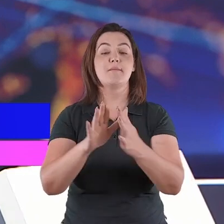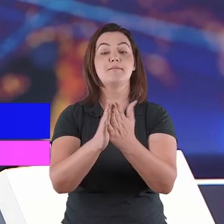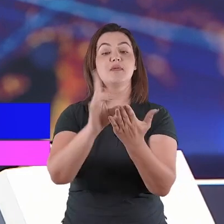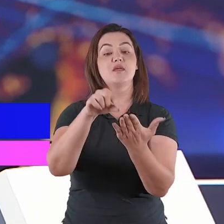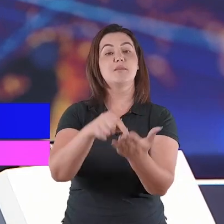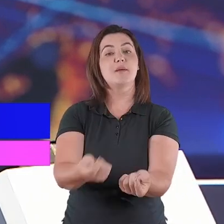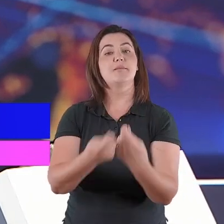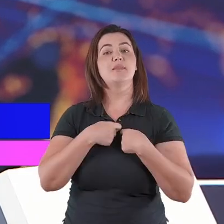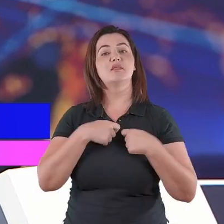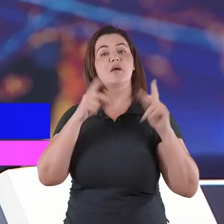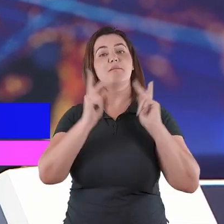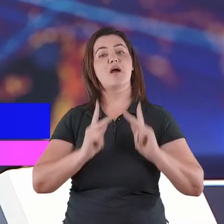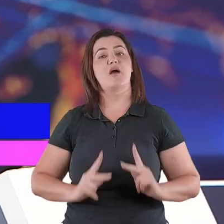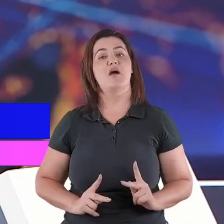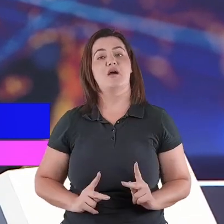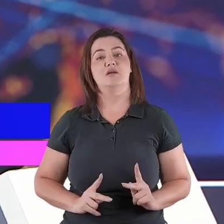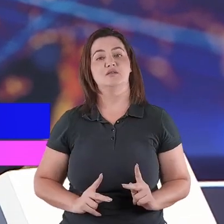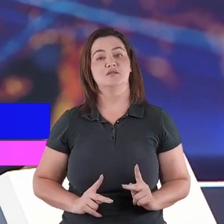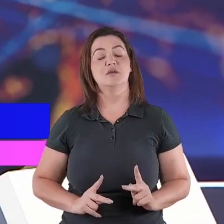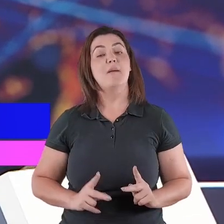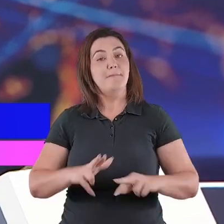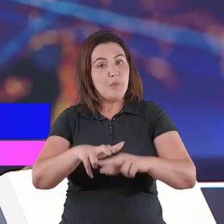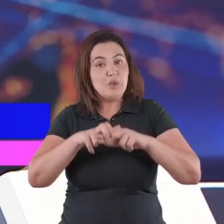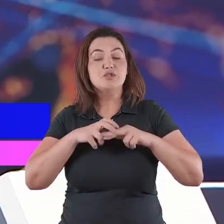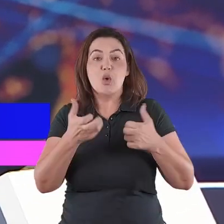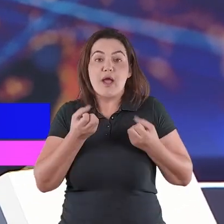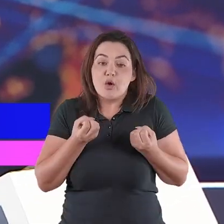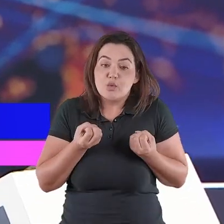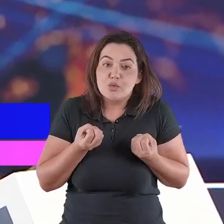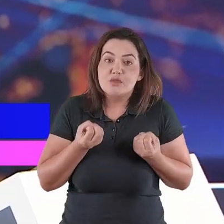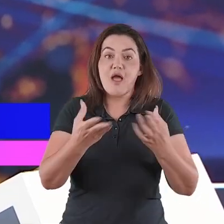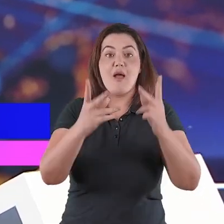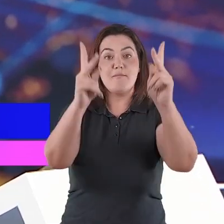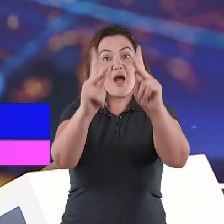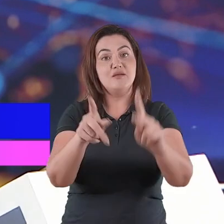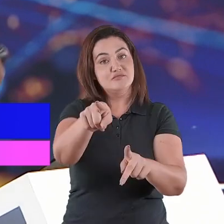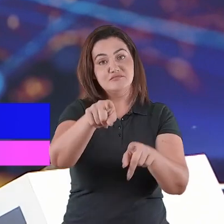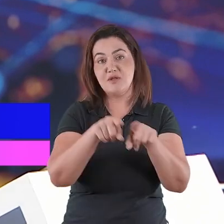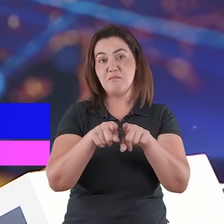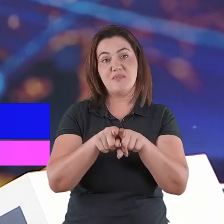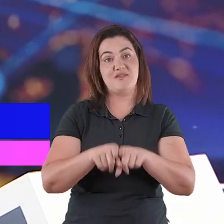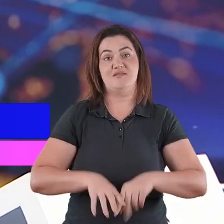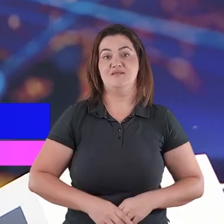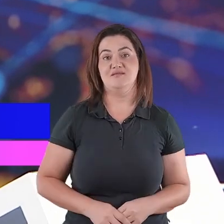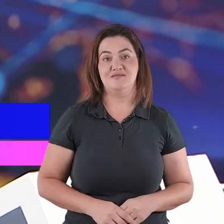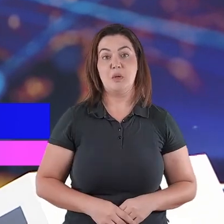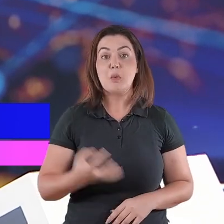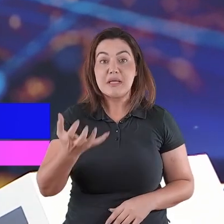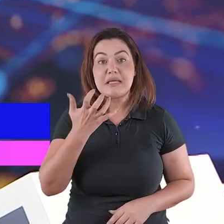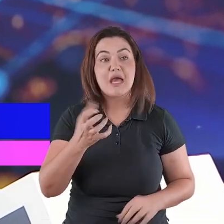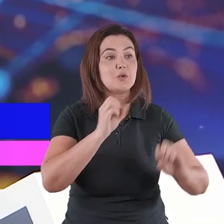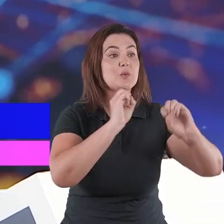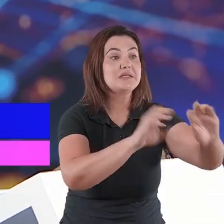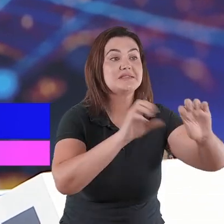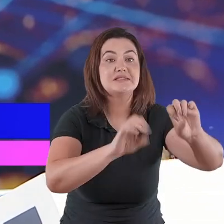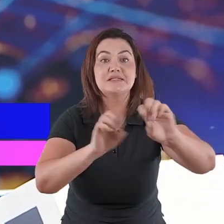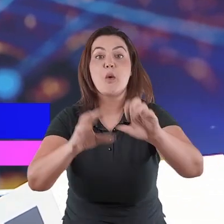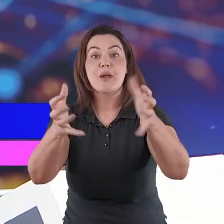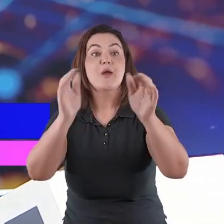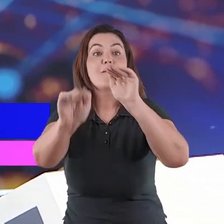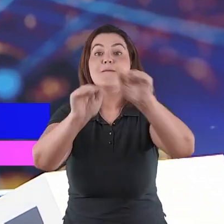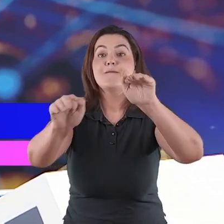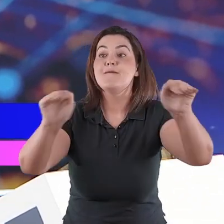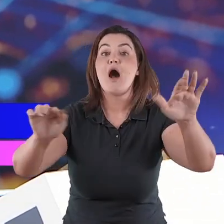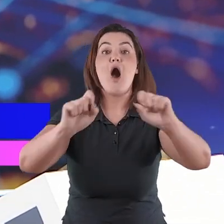é aquilo que eu tenho experimentado, é aquilo que eu tenho provado, é aquilo que eu tenho vivido, e por isso eu convido você para fazer o mesmo, é preciso dar